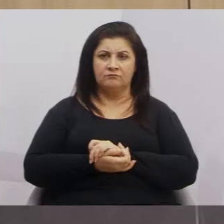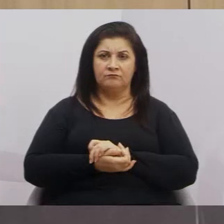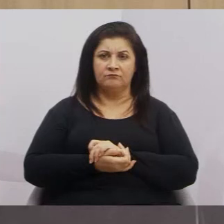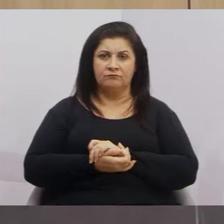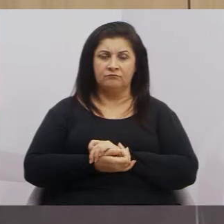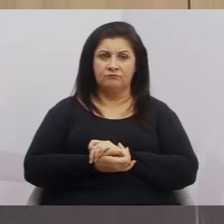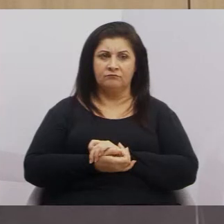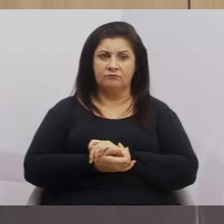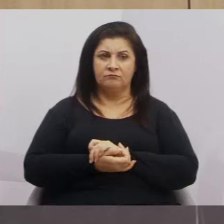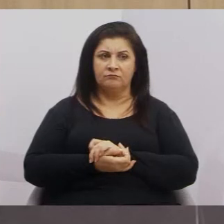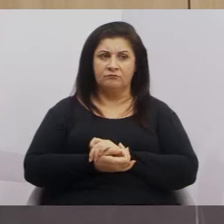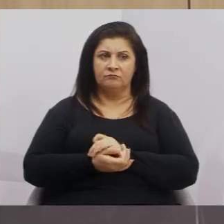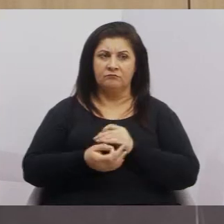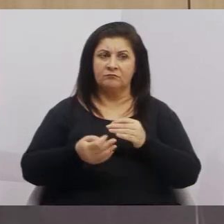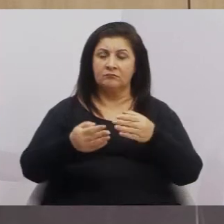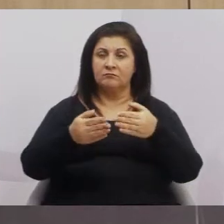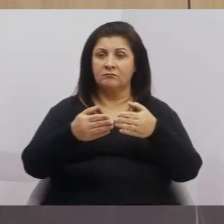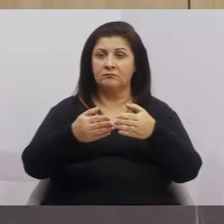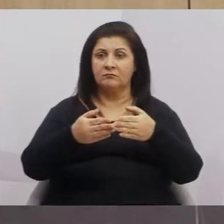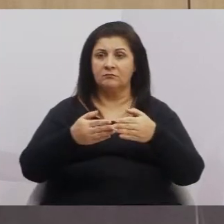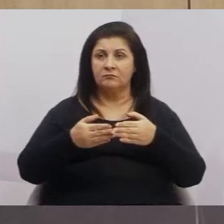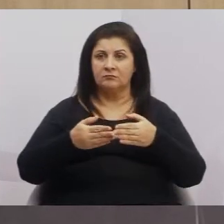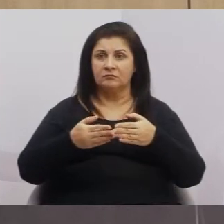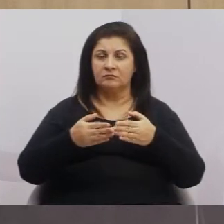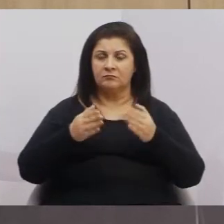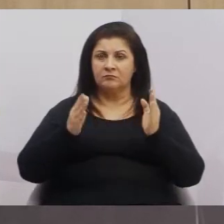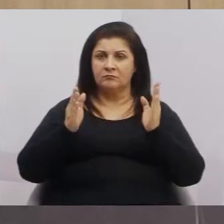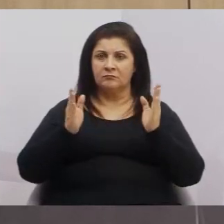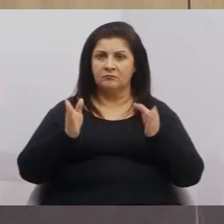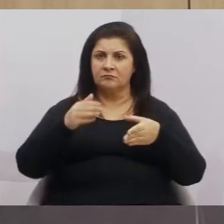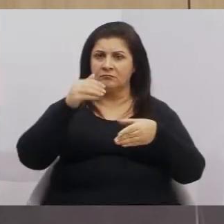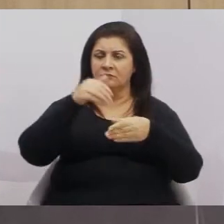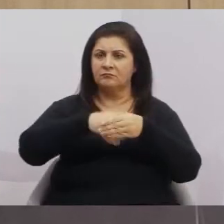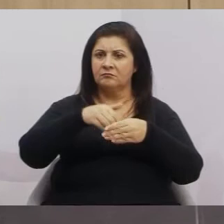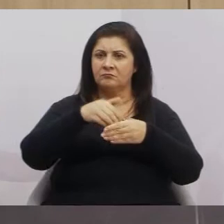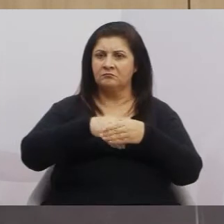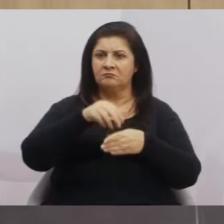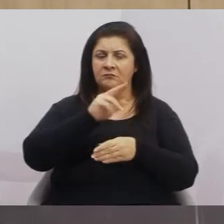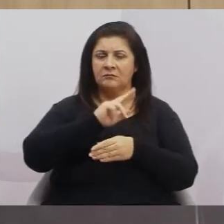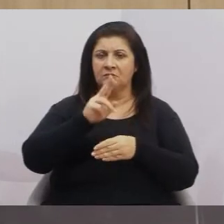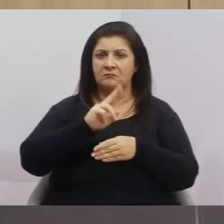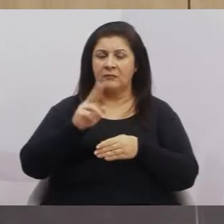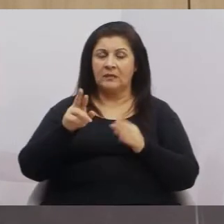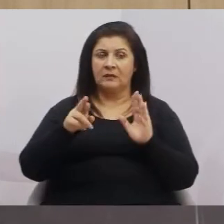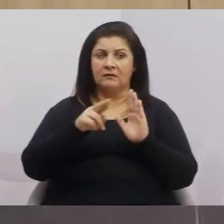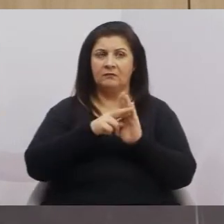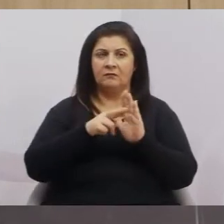Peço agora a votação, a leitura da votação nominal do projeto na forma regimental.